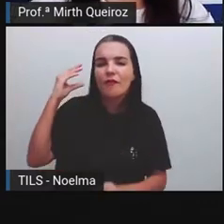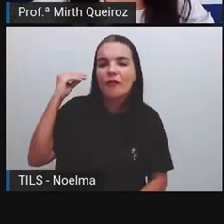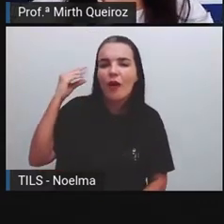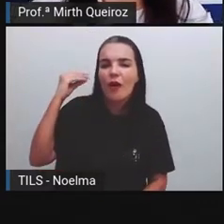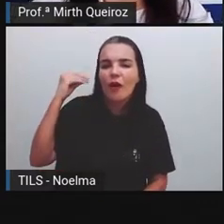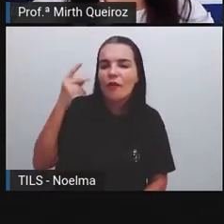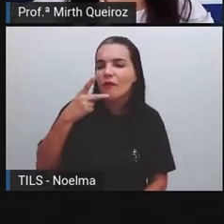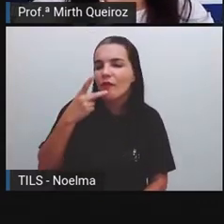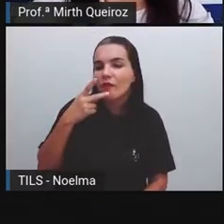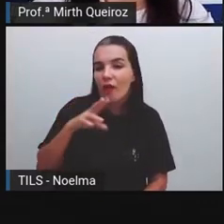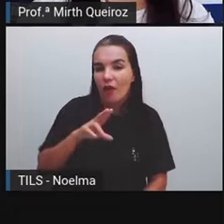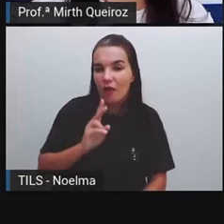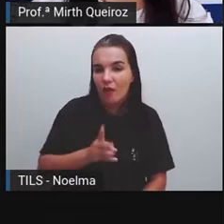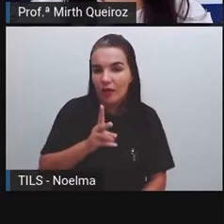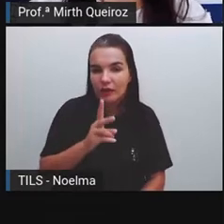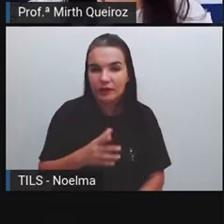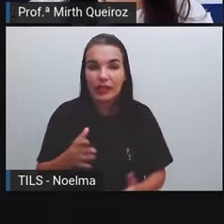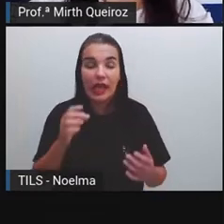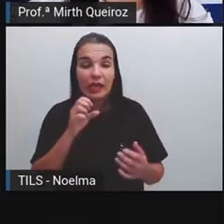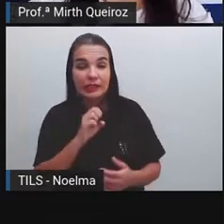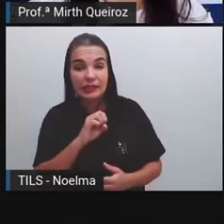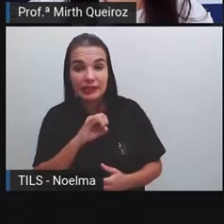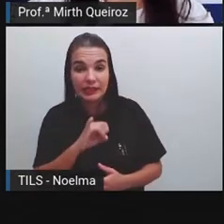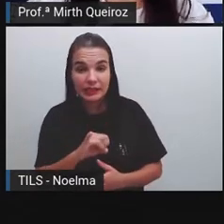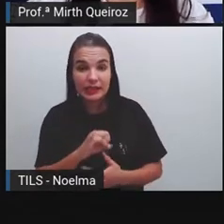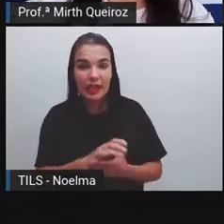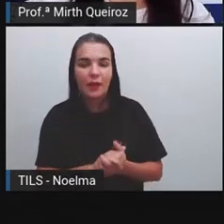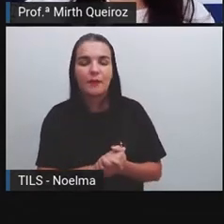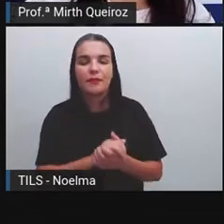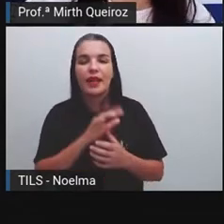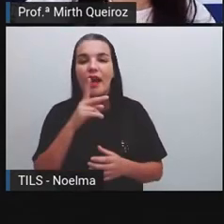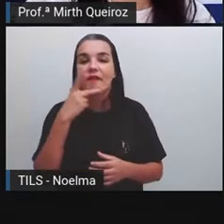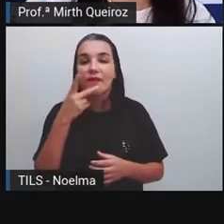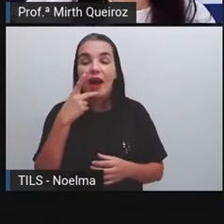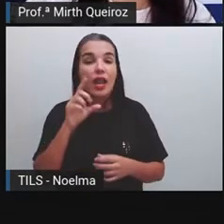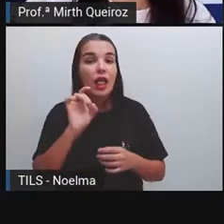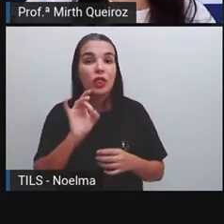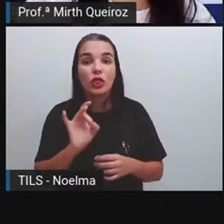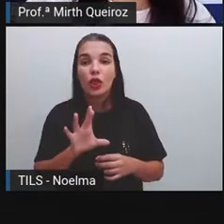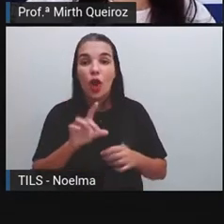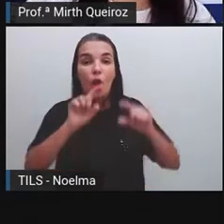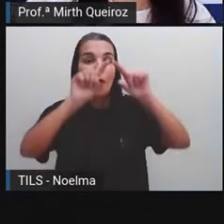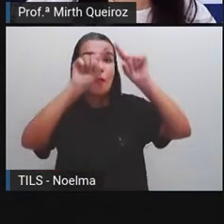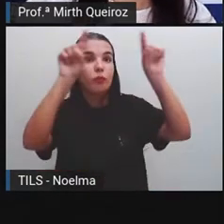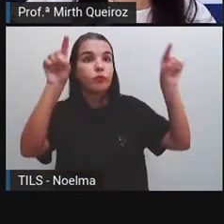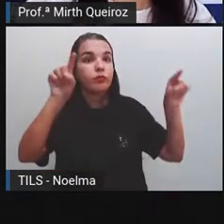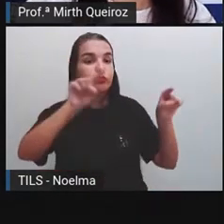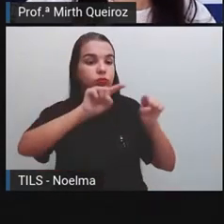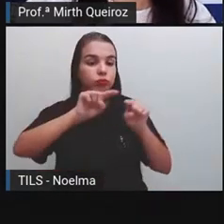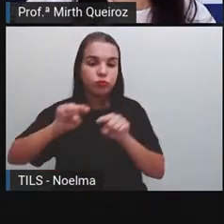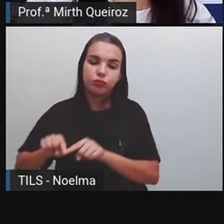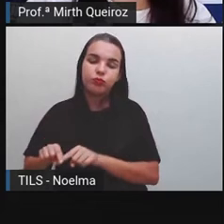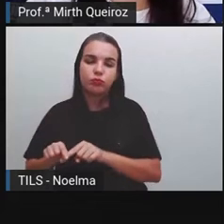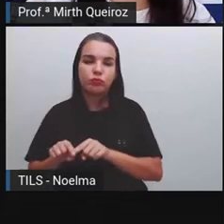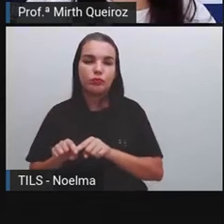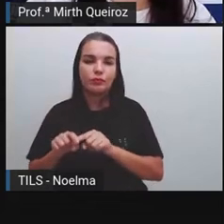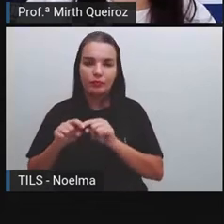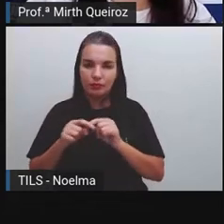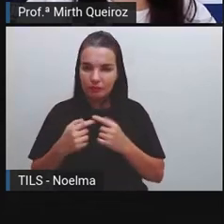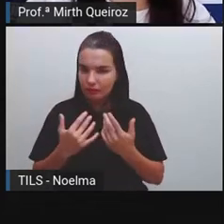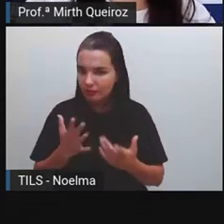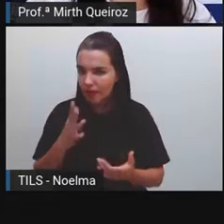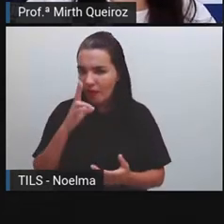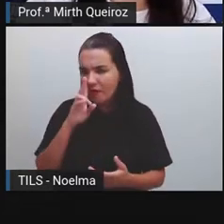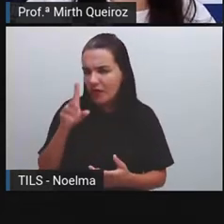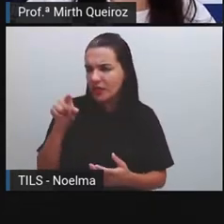indica a fala normal. Como a gente tem aqui a fala. Você viu o meu livro? Aqui nós temos uma fala